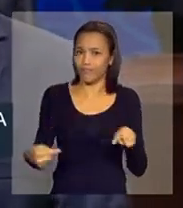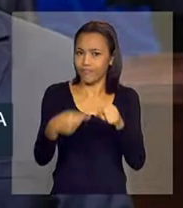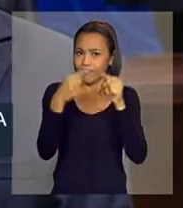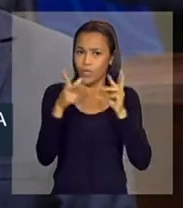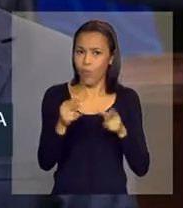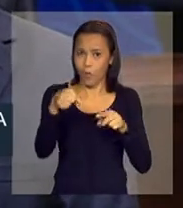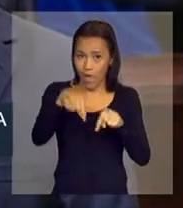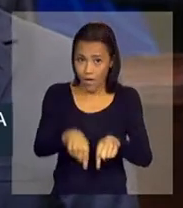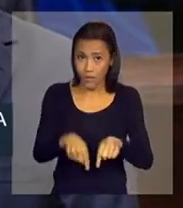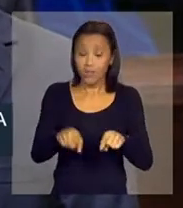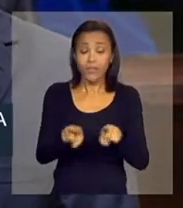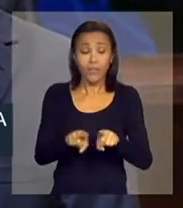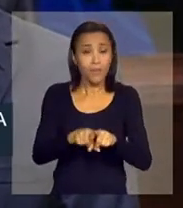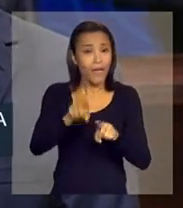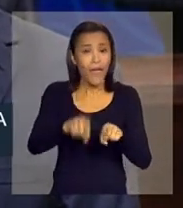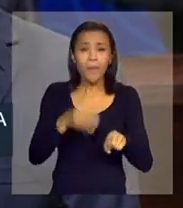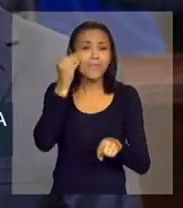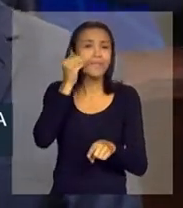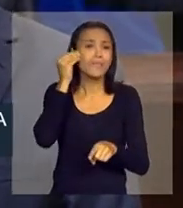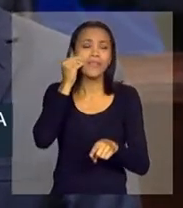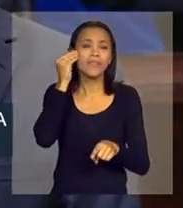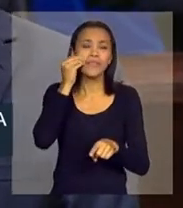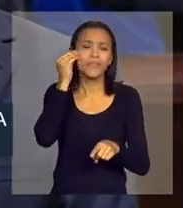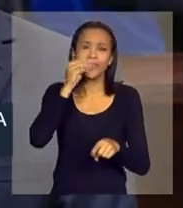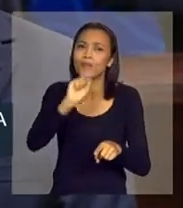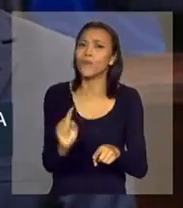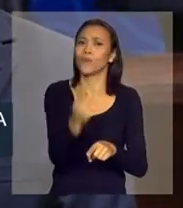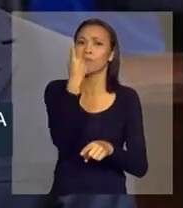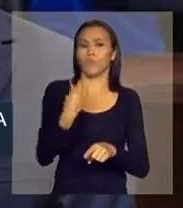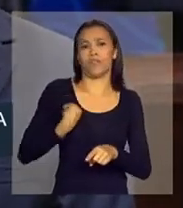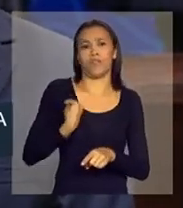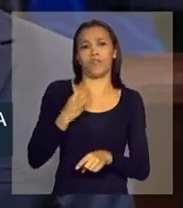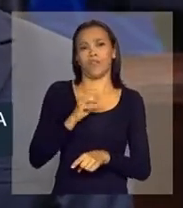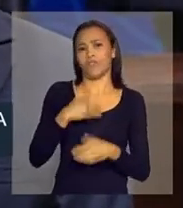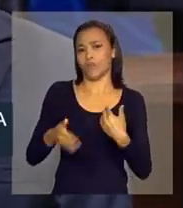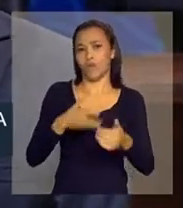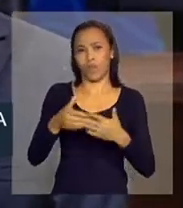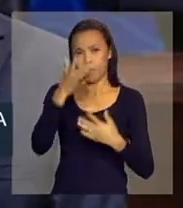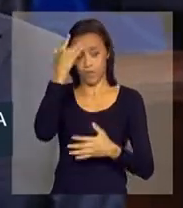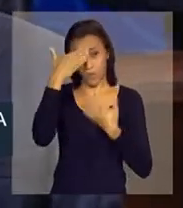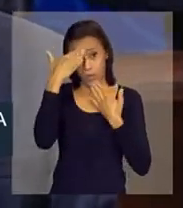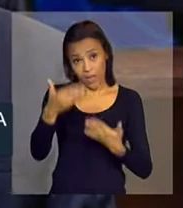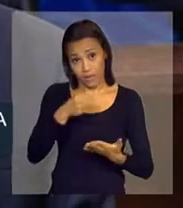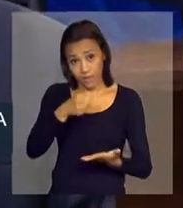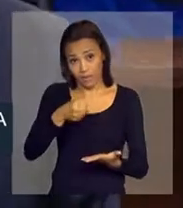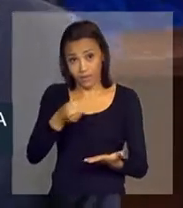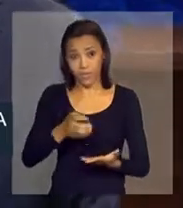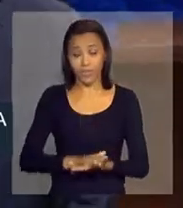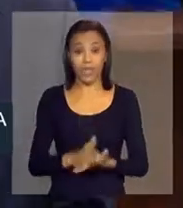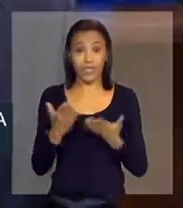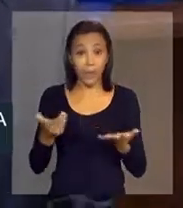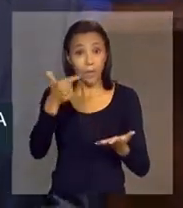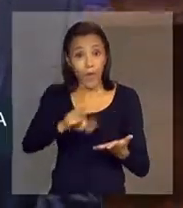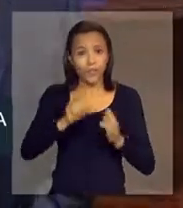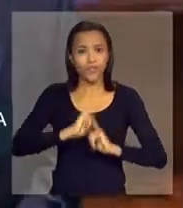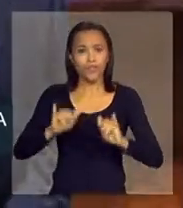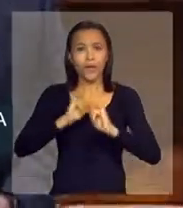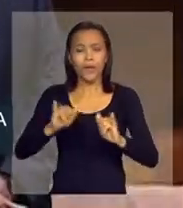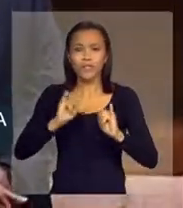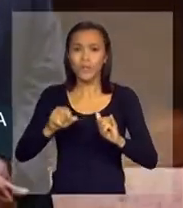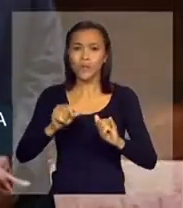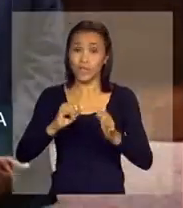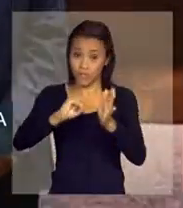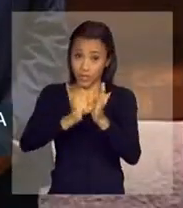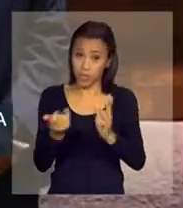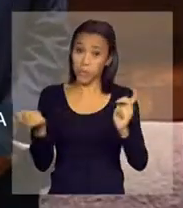E, além do mais, é uma experiência insubstituível na vida de qualquer pessoa. Muito obrigada pela entrevista, ministro. Então, mais informações, as